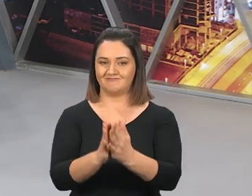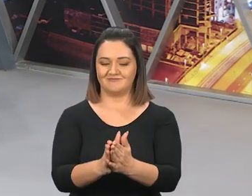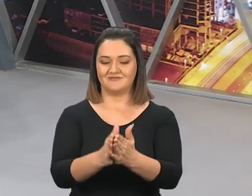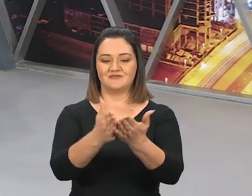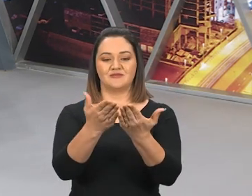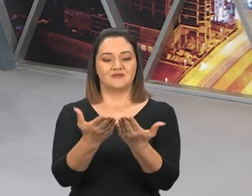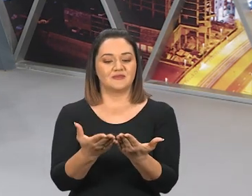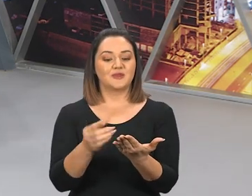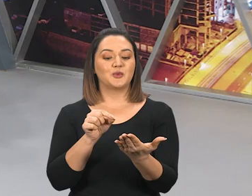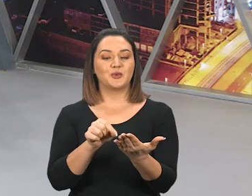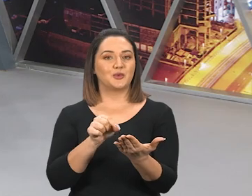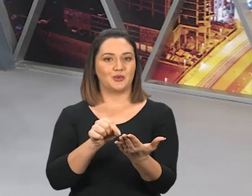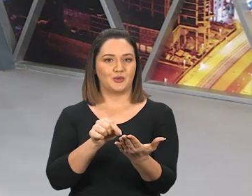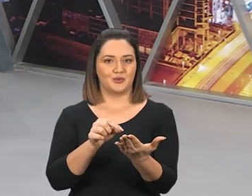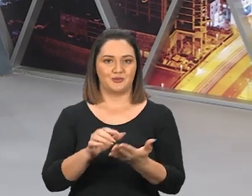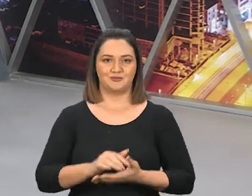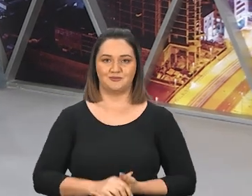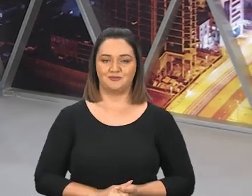vamos abrir a Bíblia Sagrada.